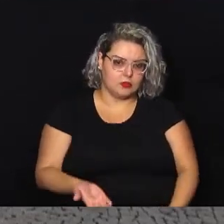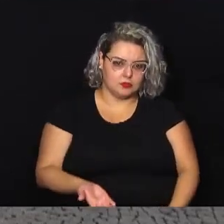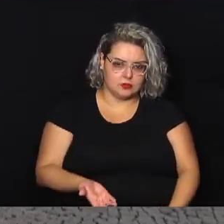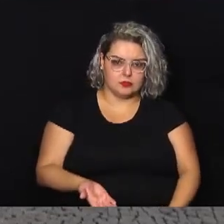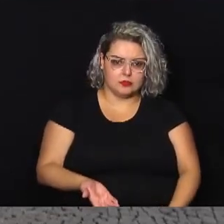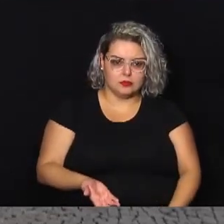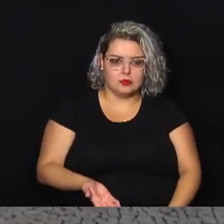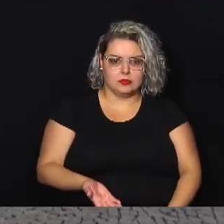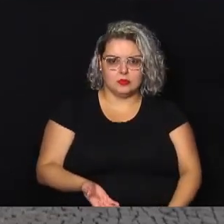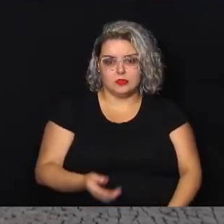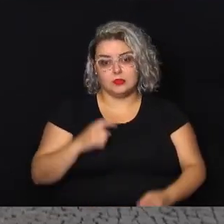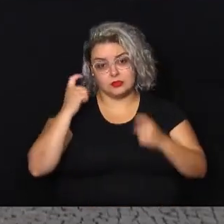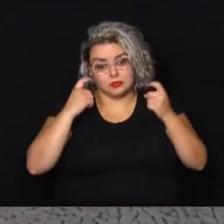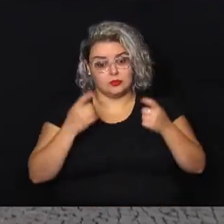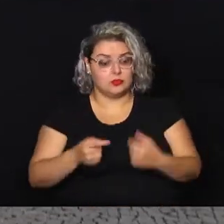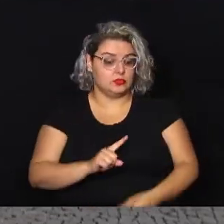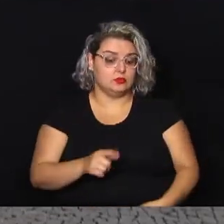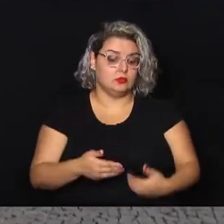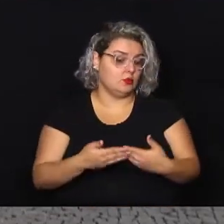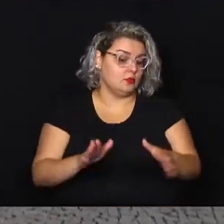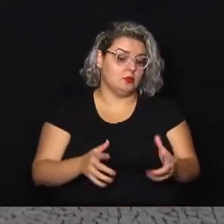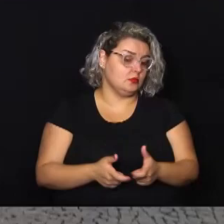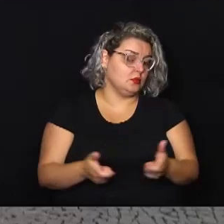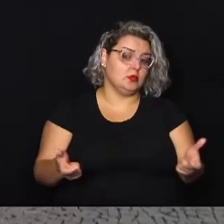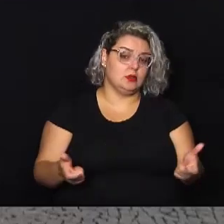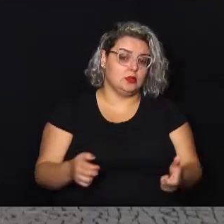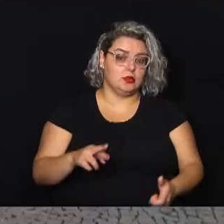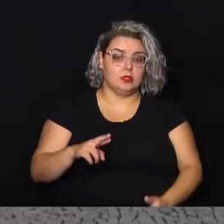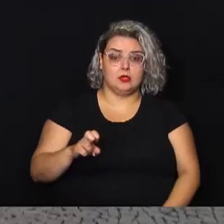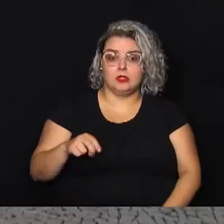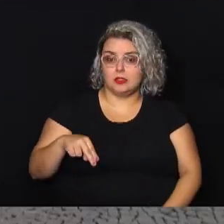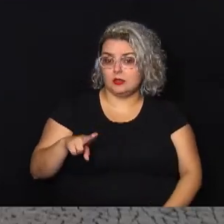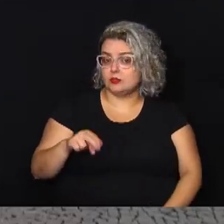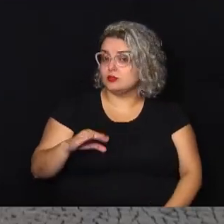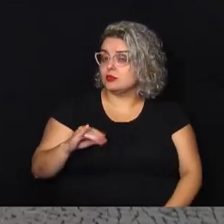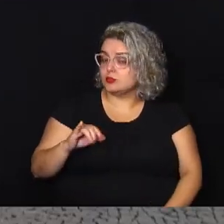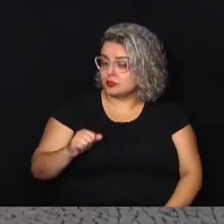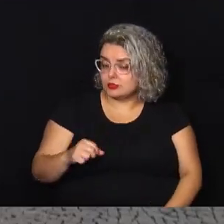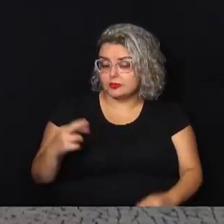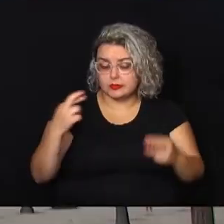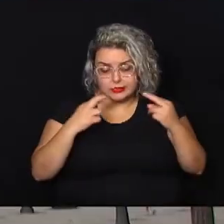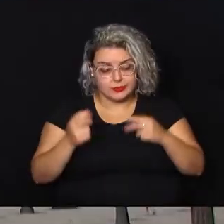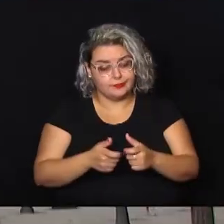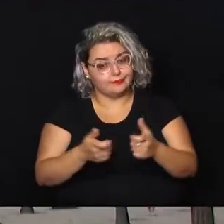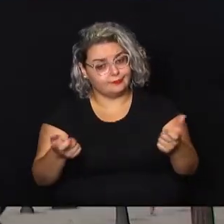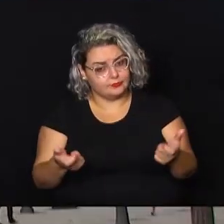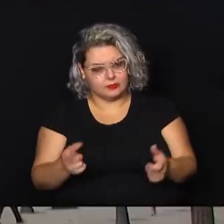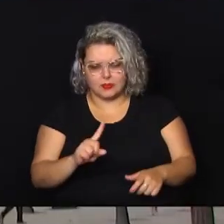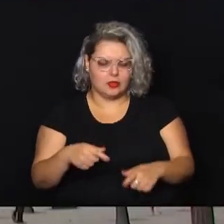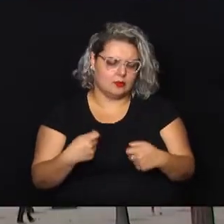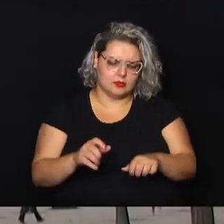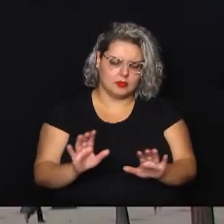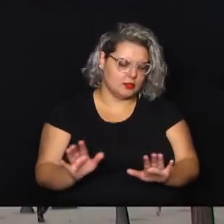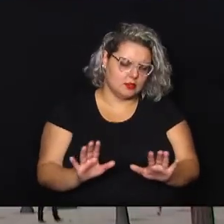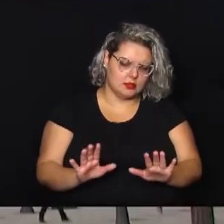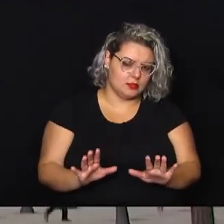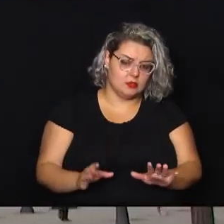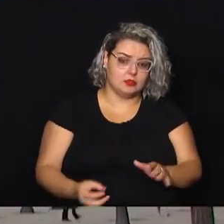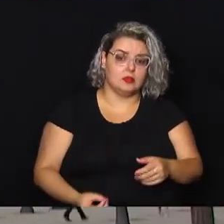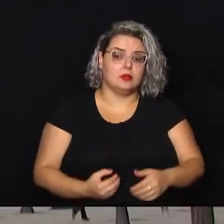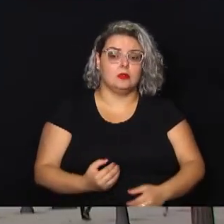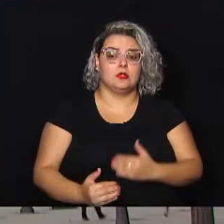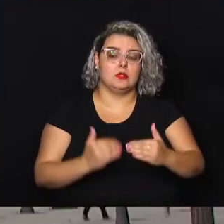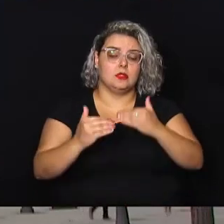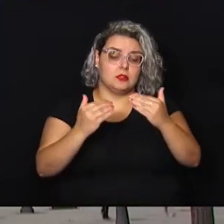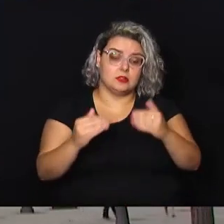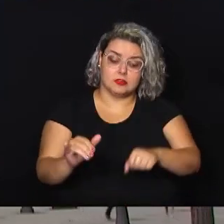preocupação de não abrir demais porque a renúncia fiscal ia ser grande. Então, nós não precisamos de nada disso. gente basta criar os instrumentos necessários